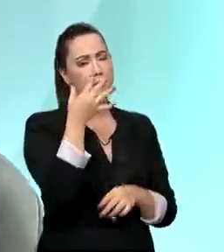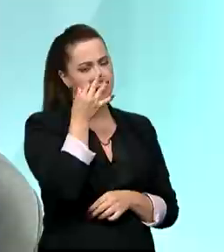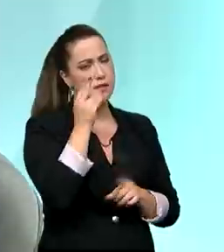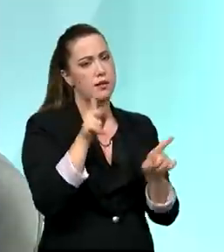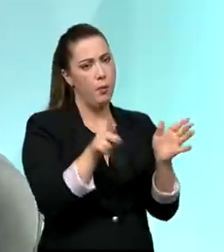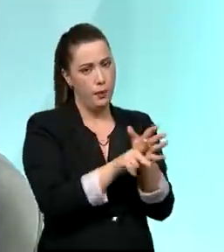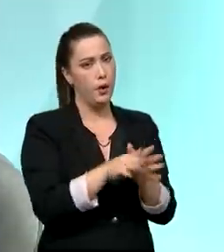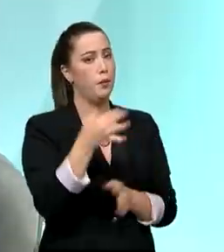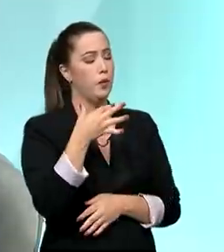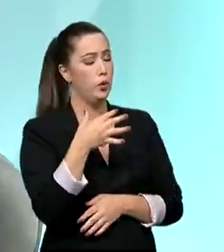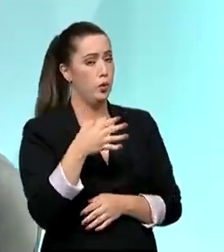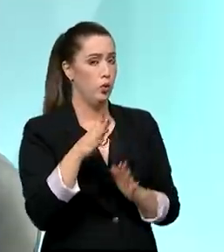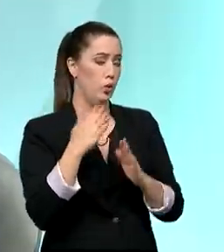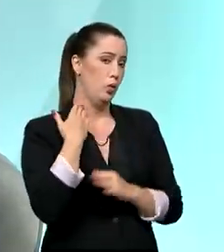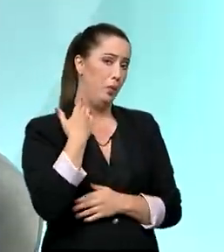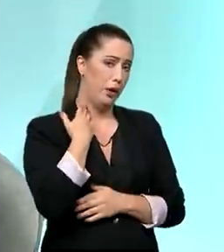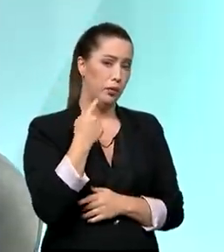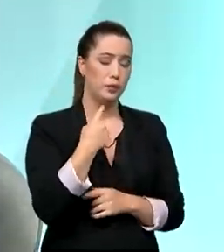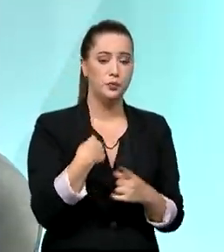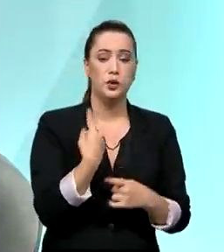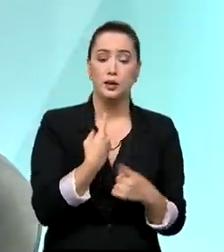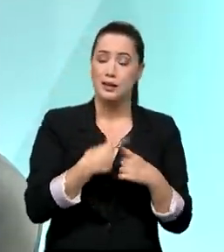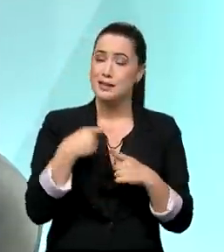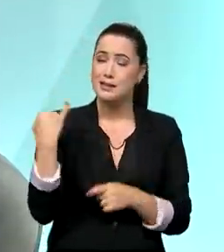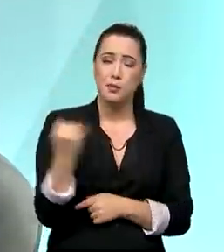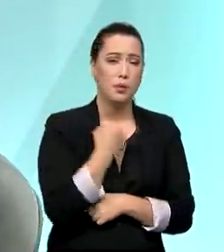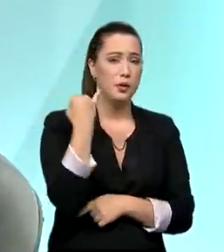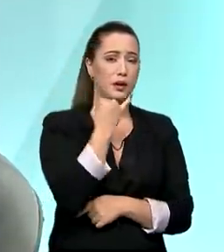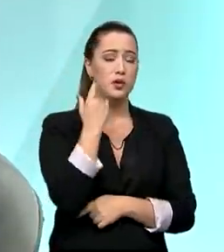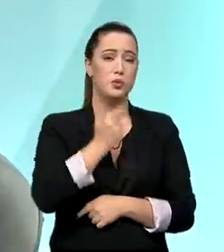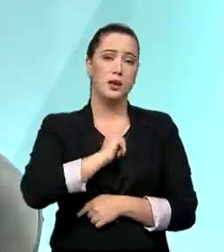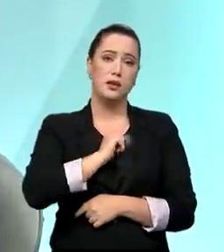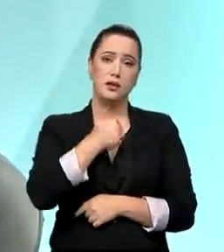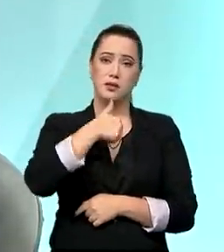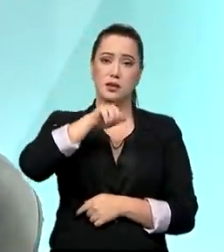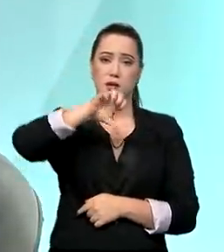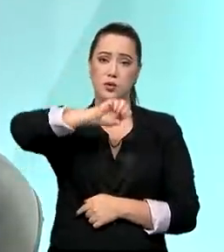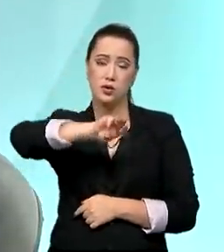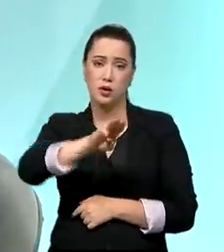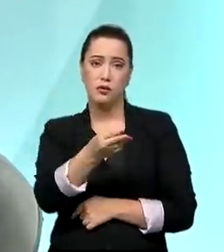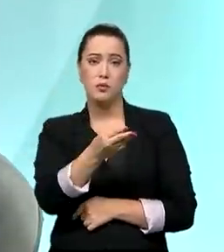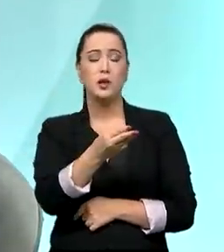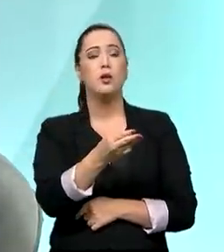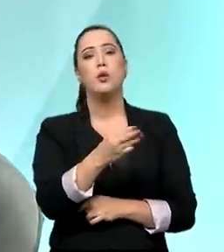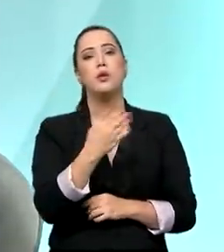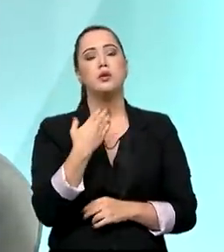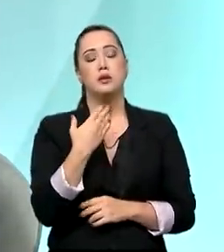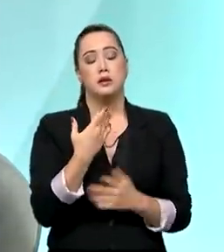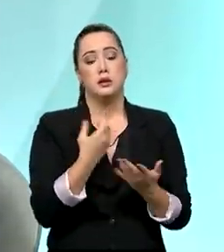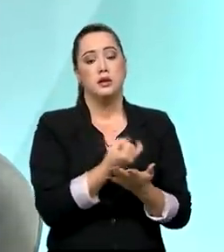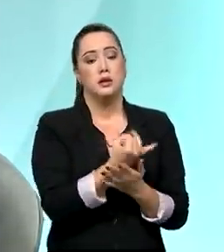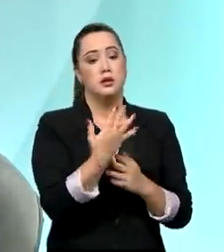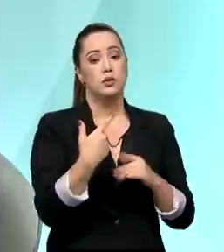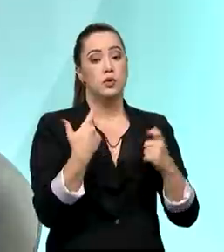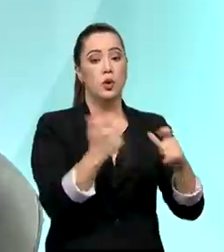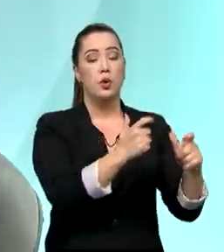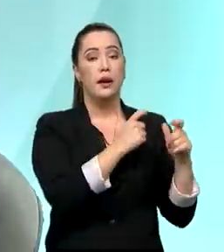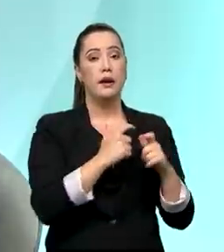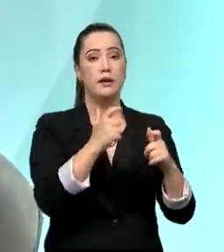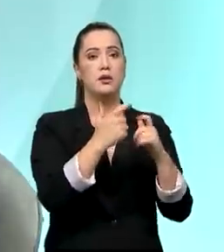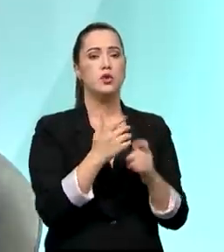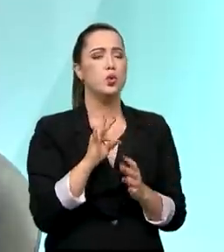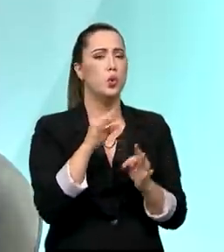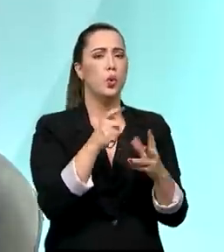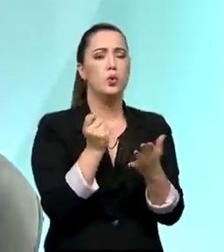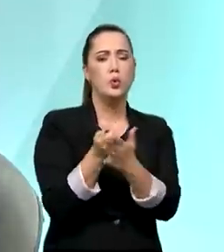milhões de contas digitais pelo aplicativo Caixa Tem, que foram consequência de todos os pagamentos